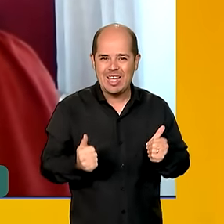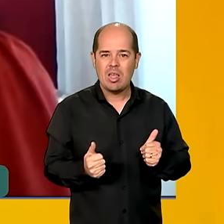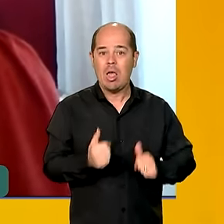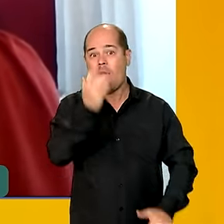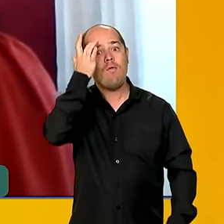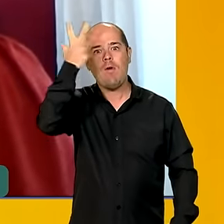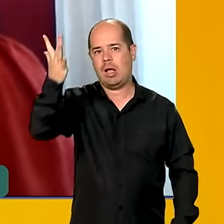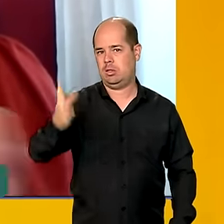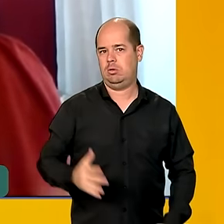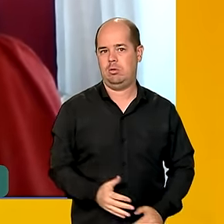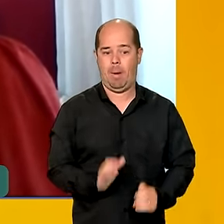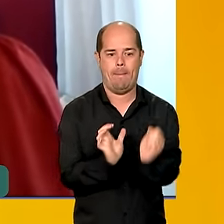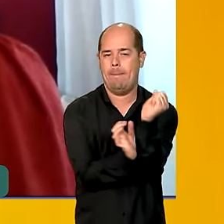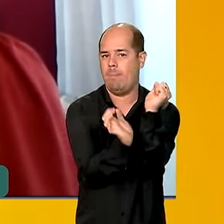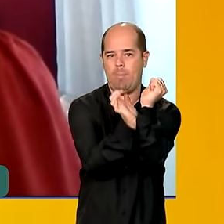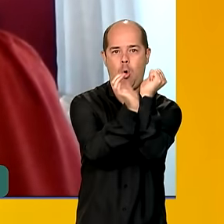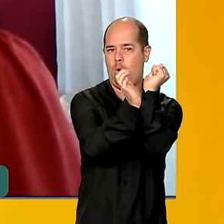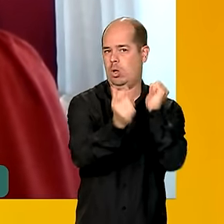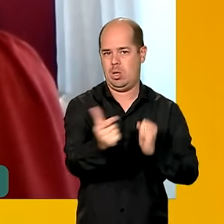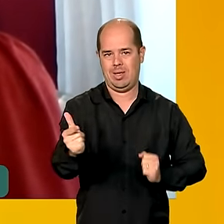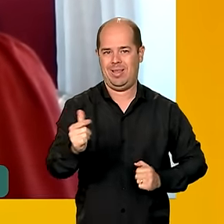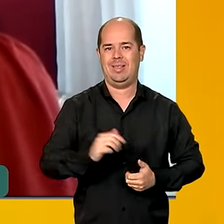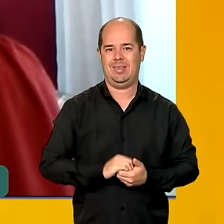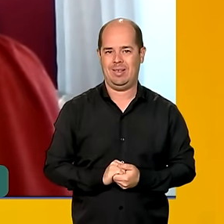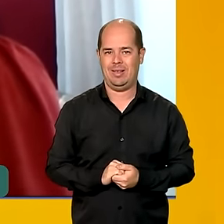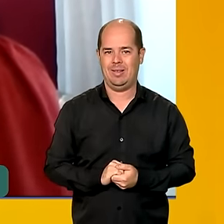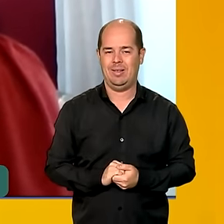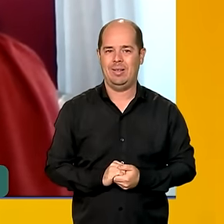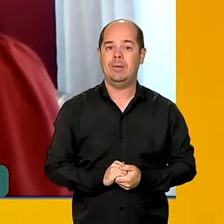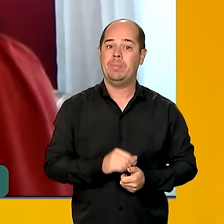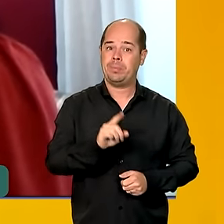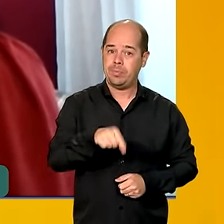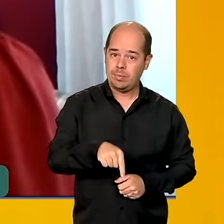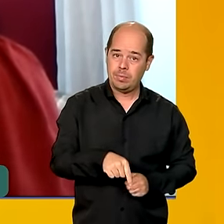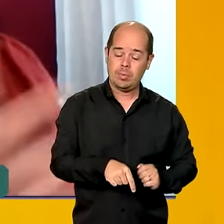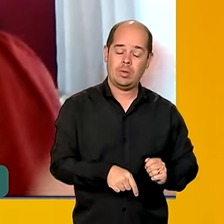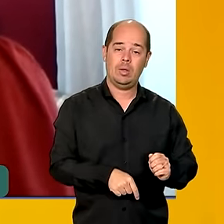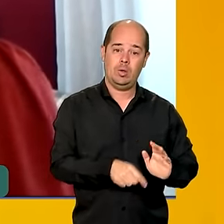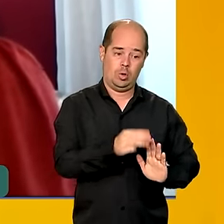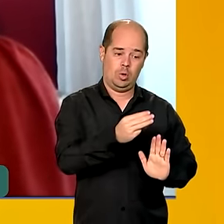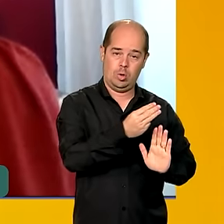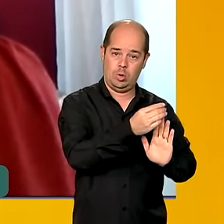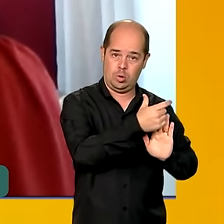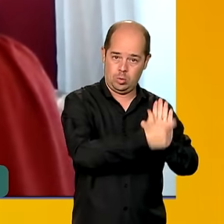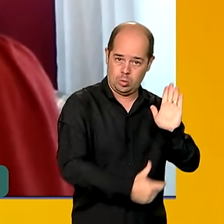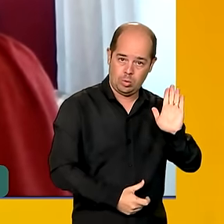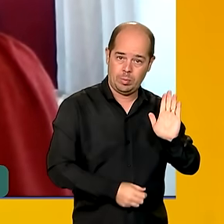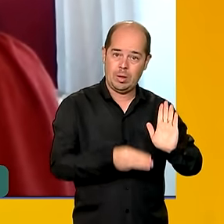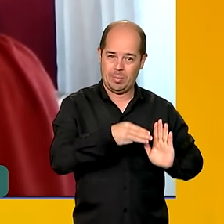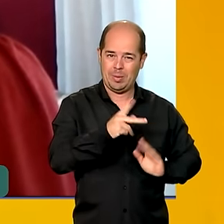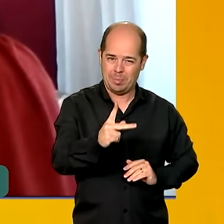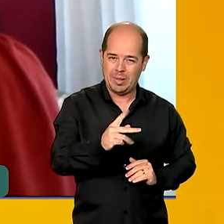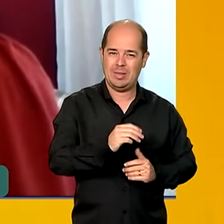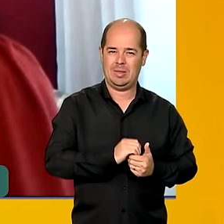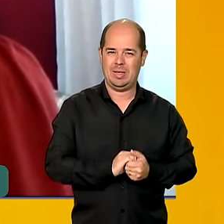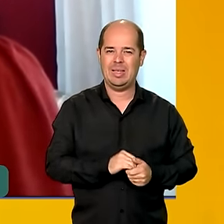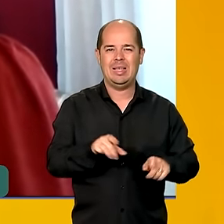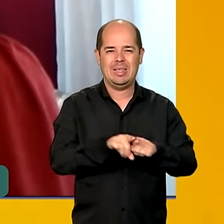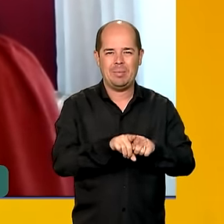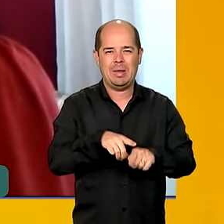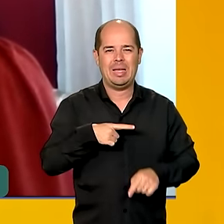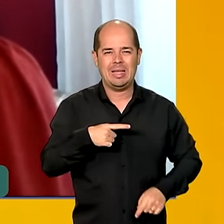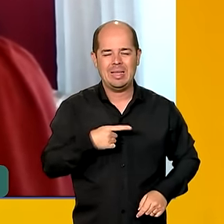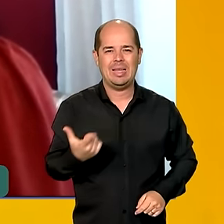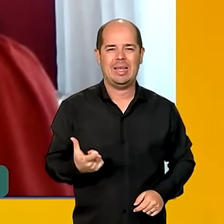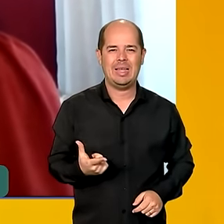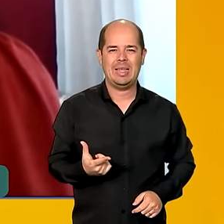as portarias, medida provisória, que soltou mais de 12 bilhões de reais em créditos extraordinários na